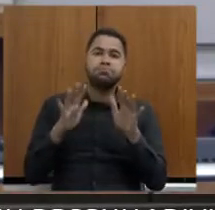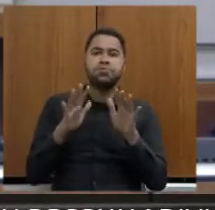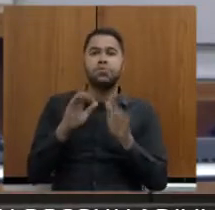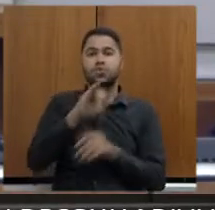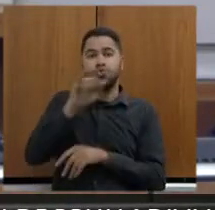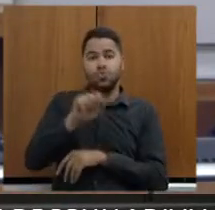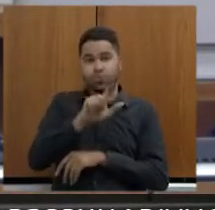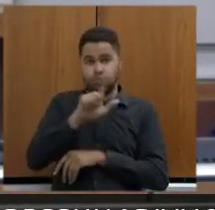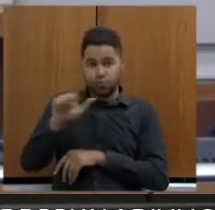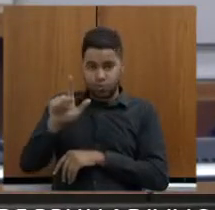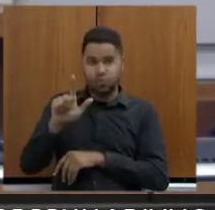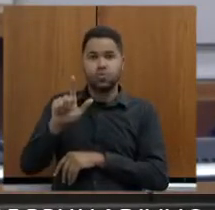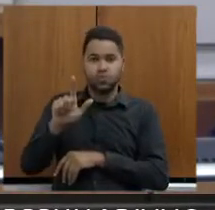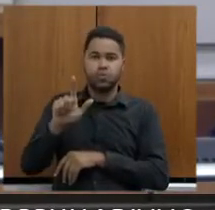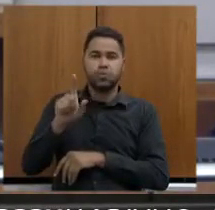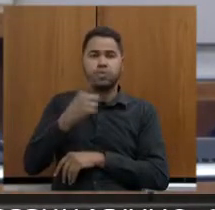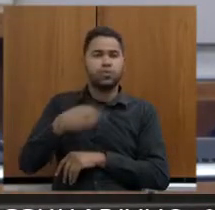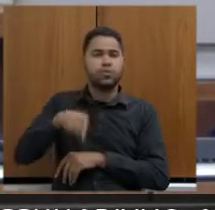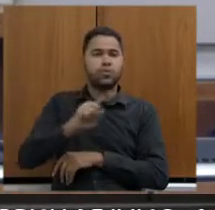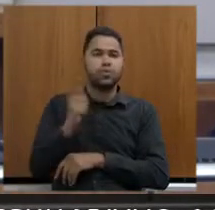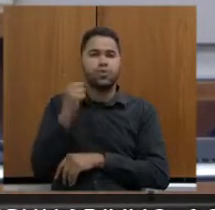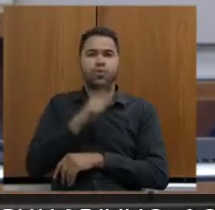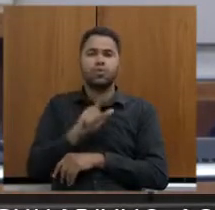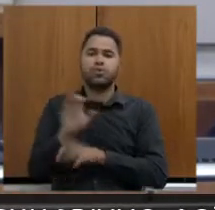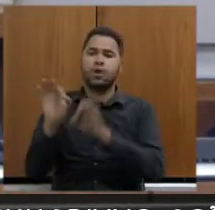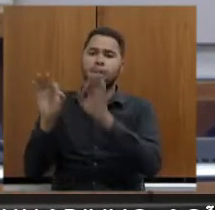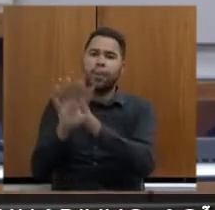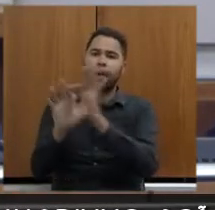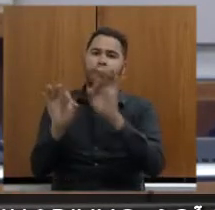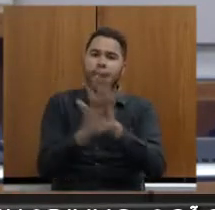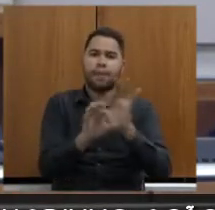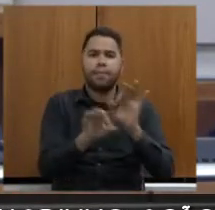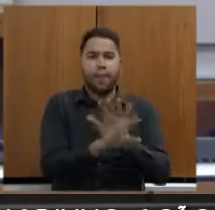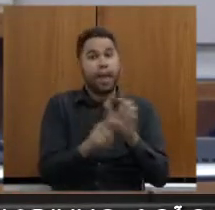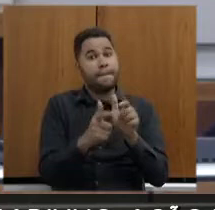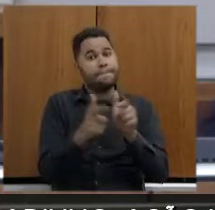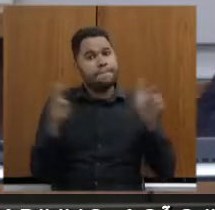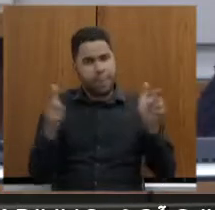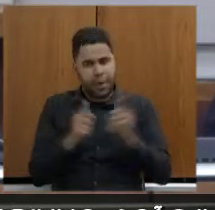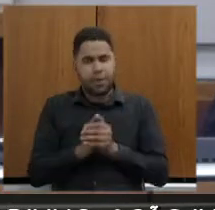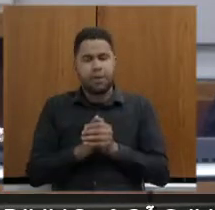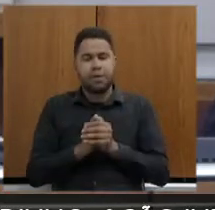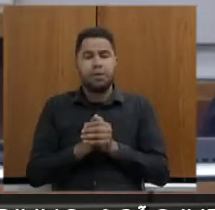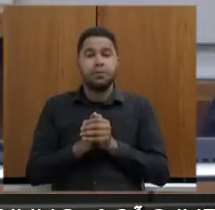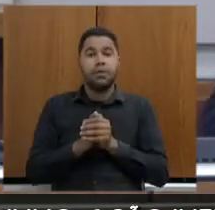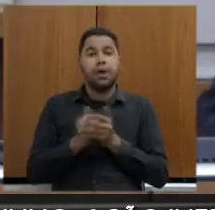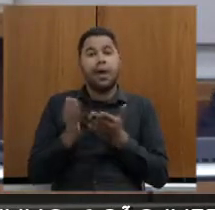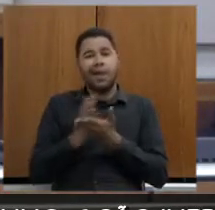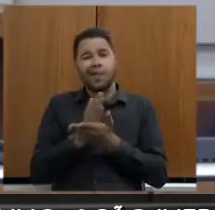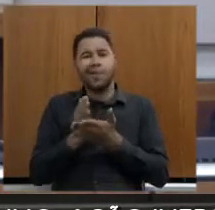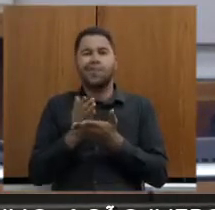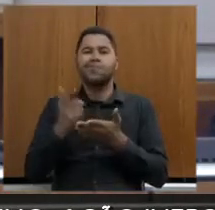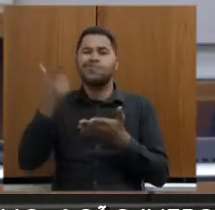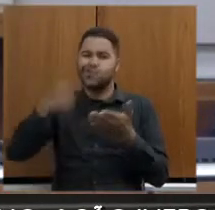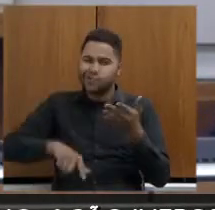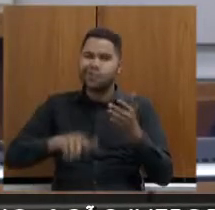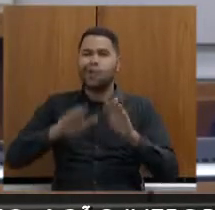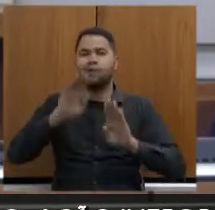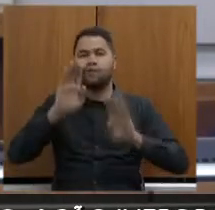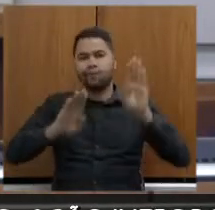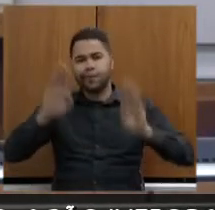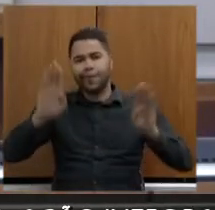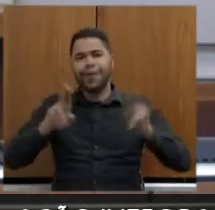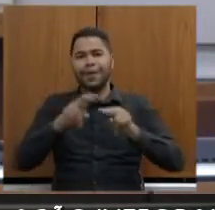julho, a gente conclua grande parte desses projetos. Alguns deles, a gente teve que relicitar em função dessa questão da